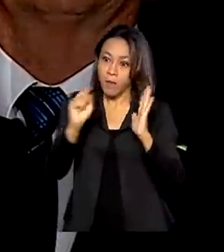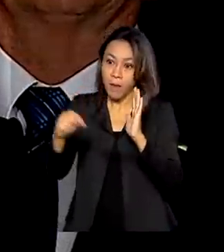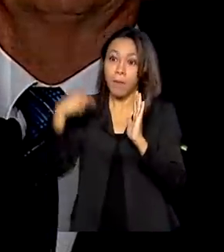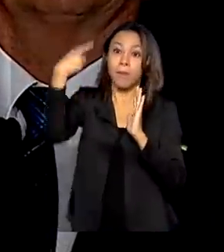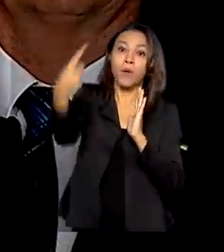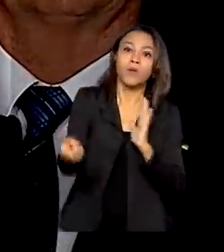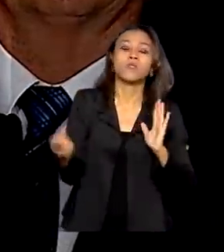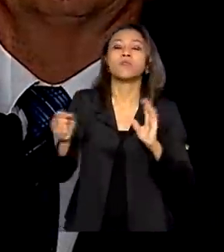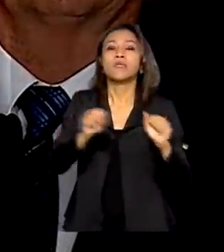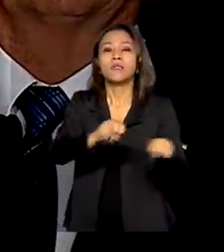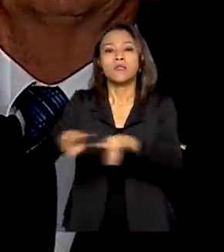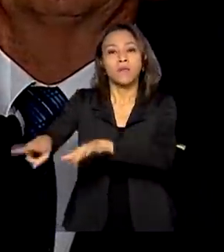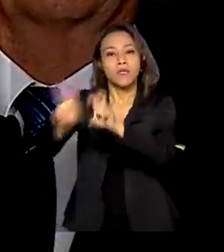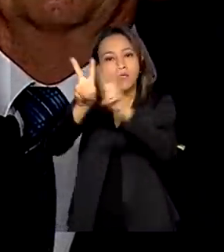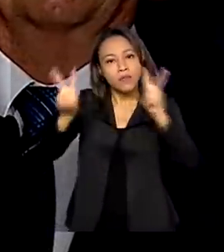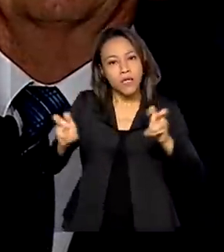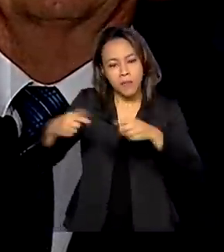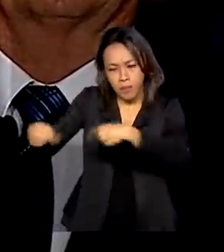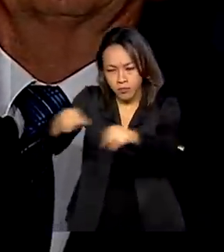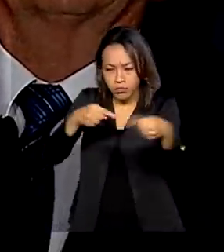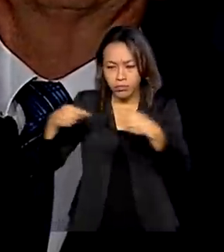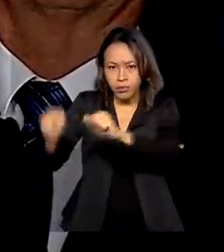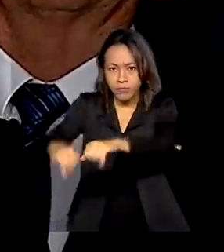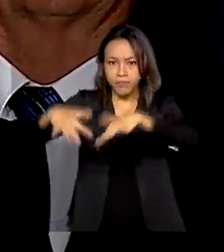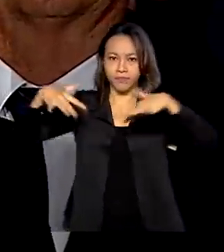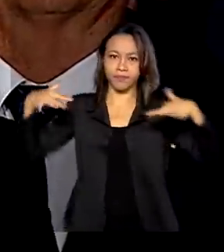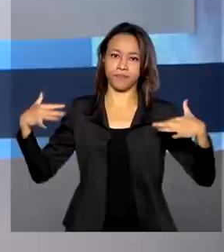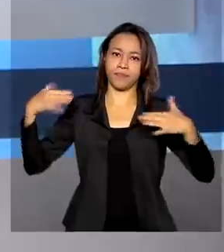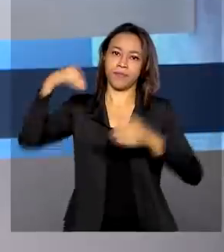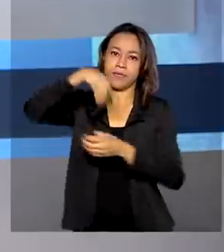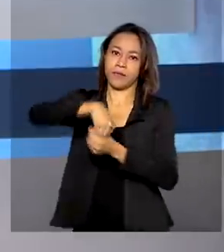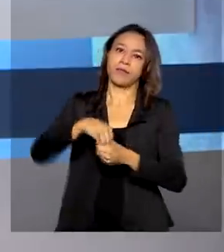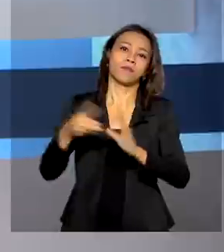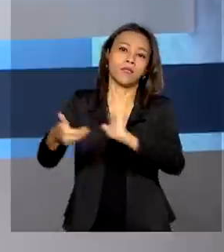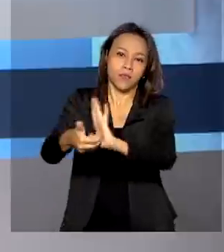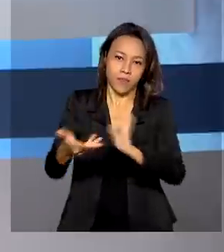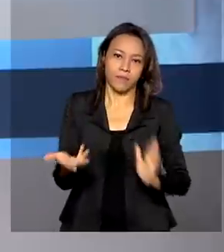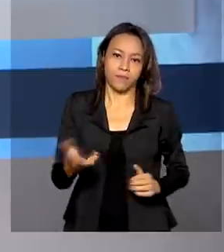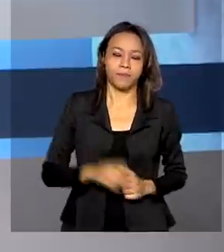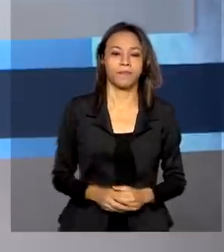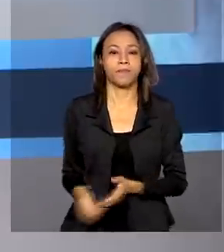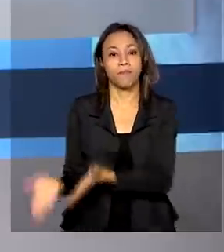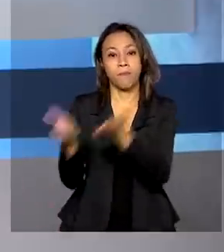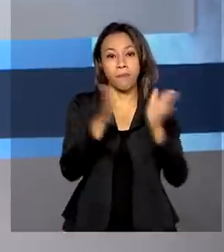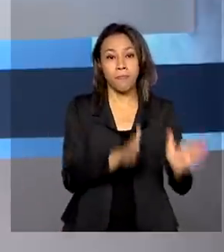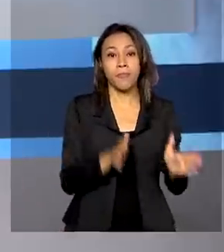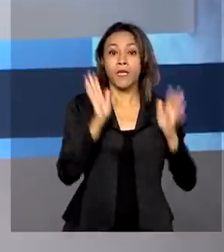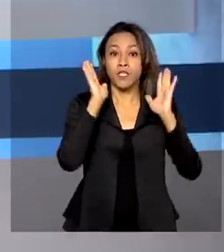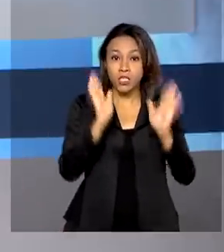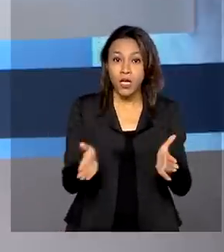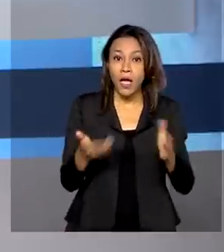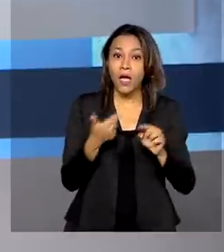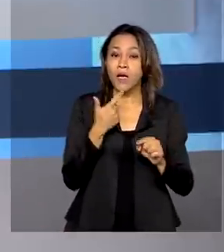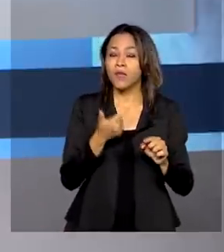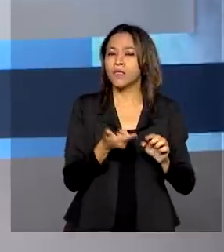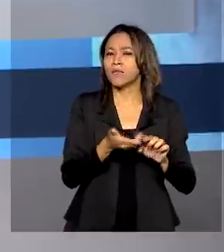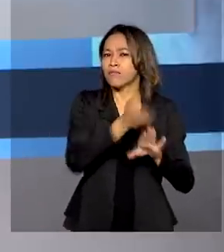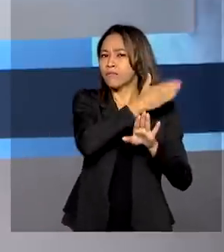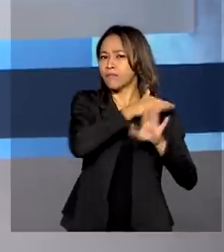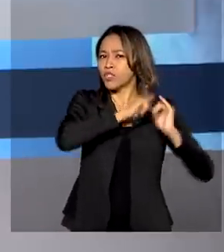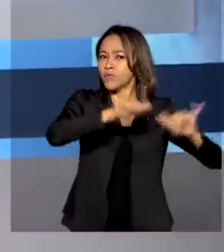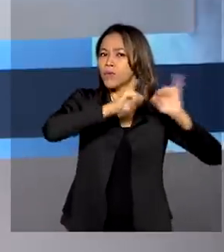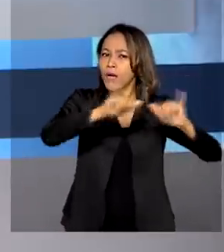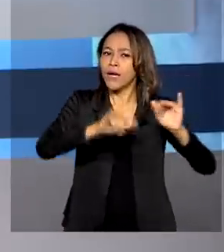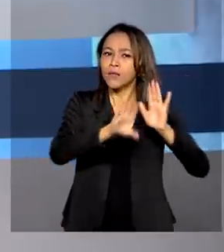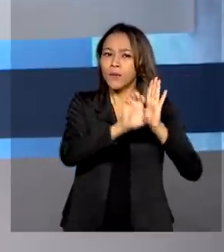próxima semana no plenário da Câmara dos Deputados. Foram lançados os primeiros editais para a realização